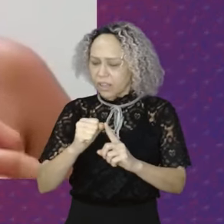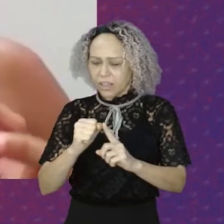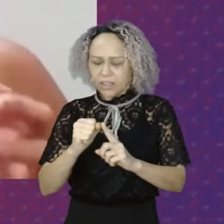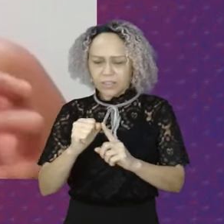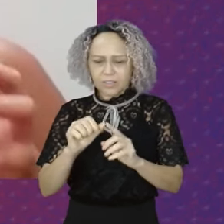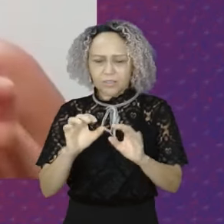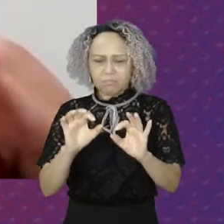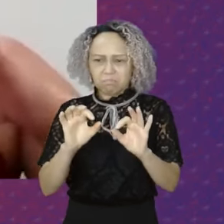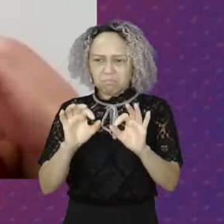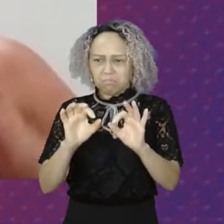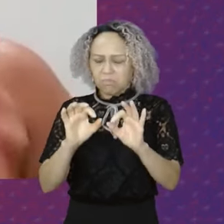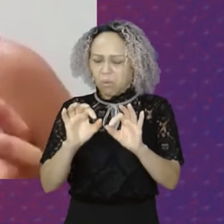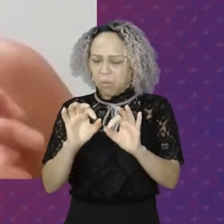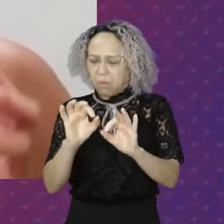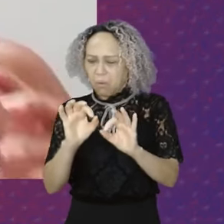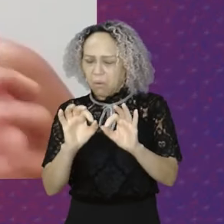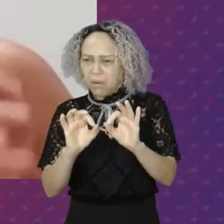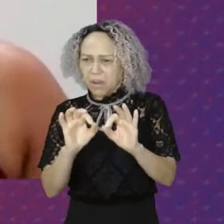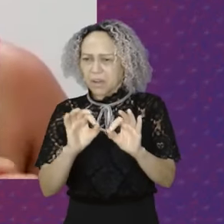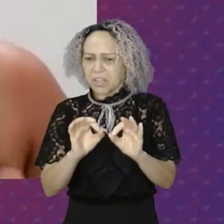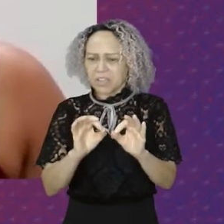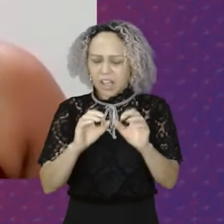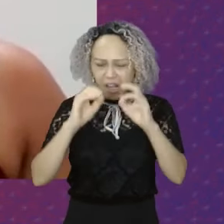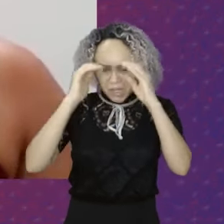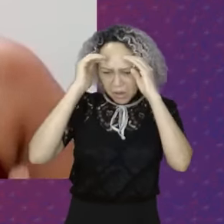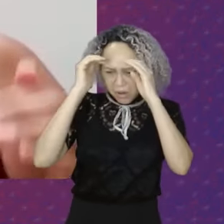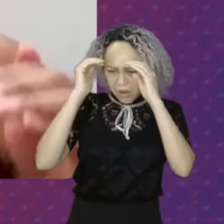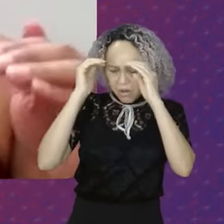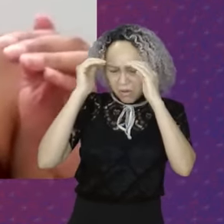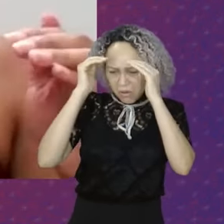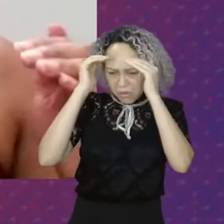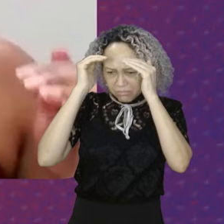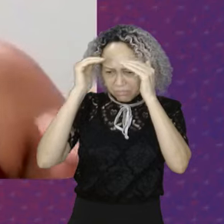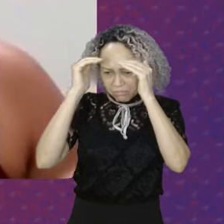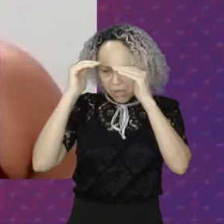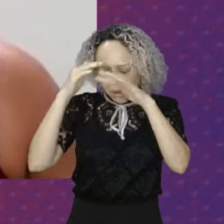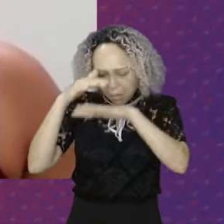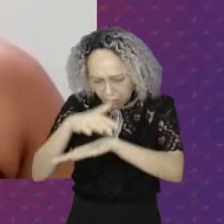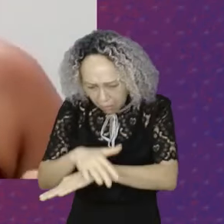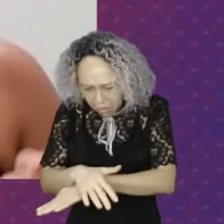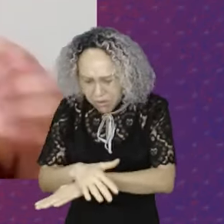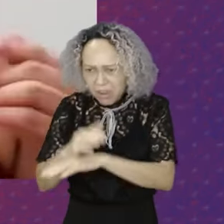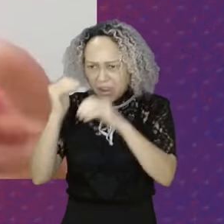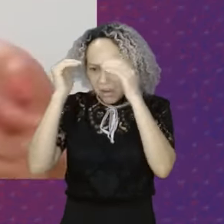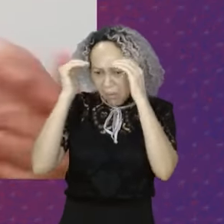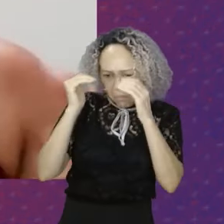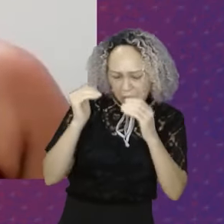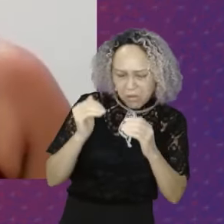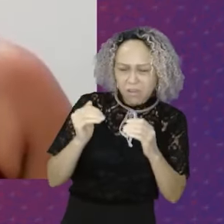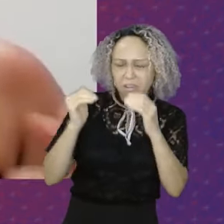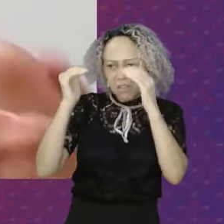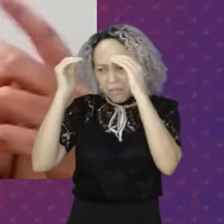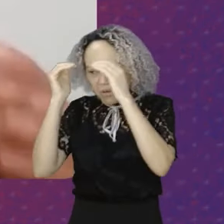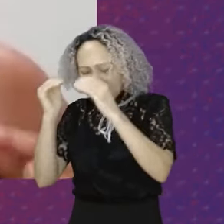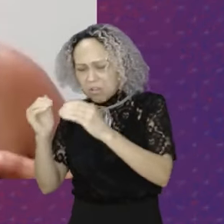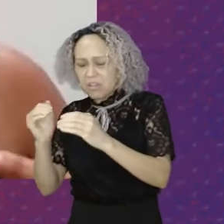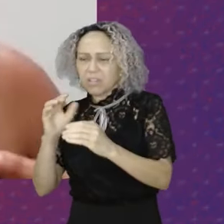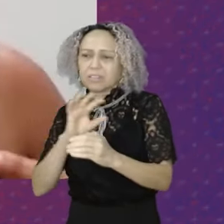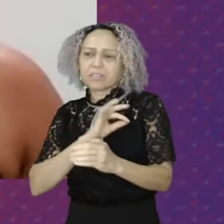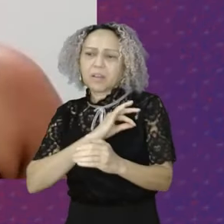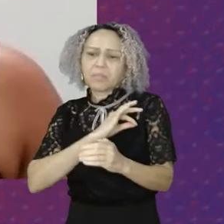social Que foi construída para necessariamente Manter e naturalizar